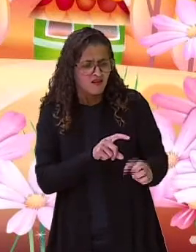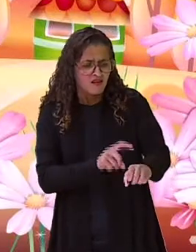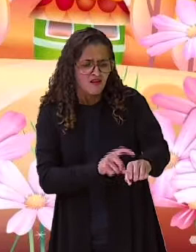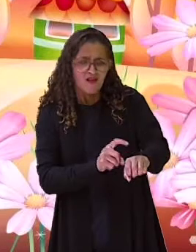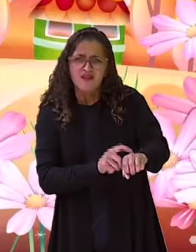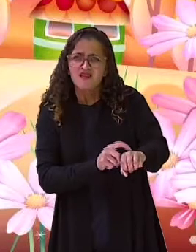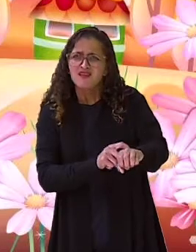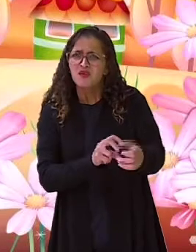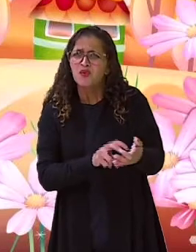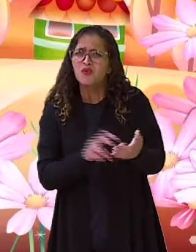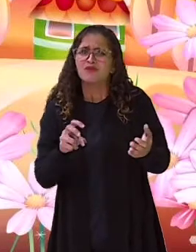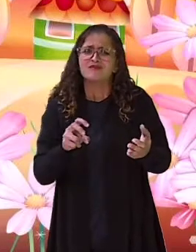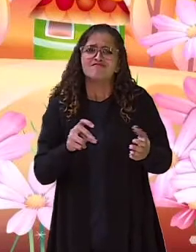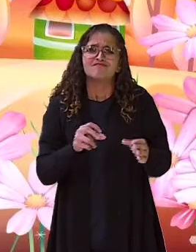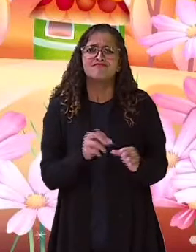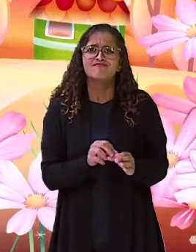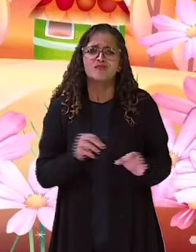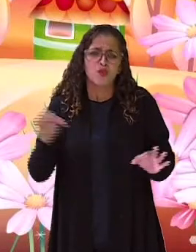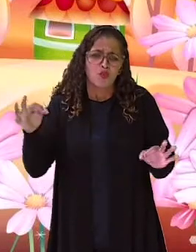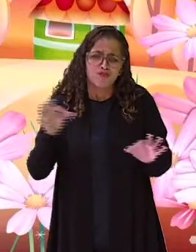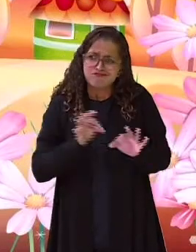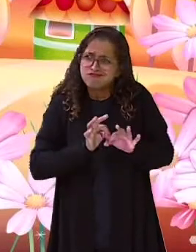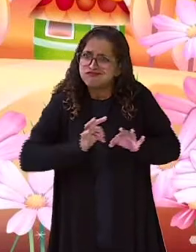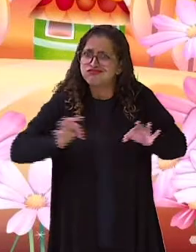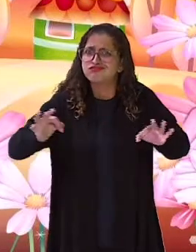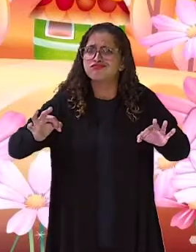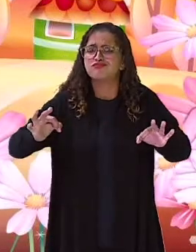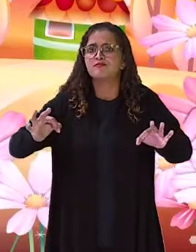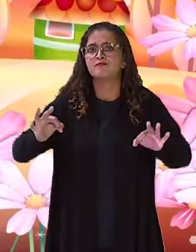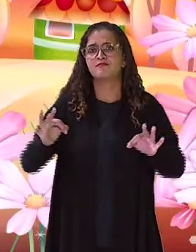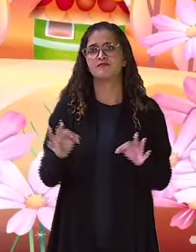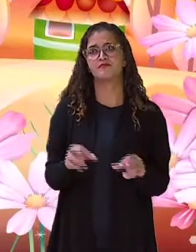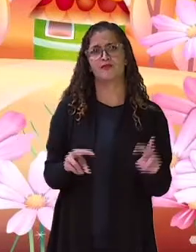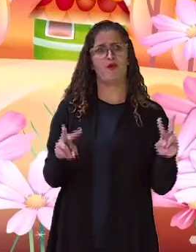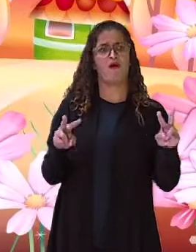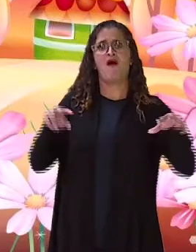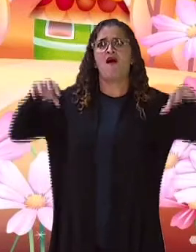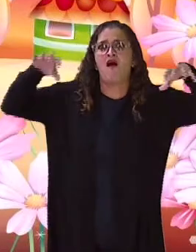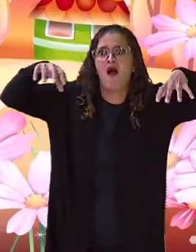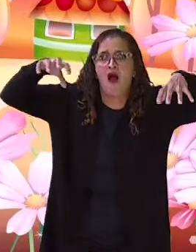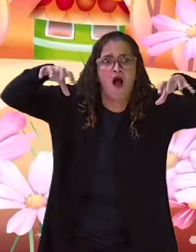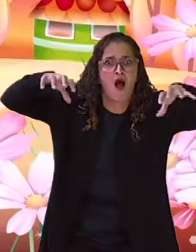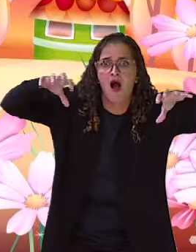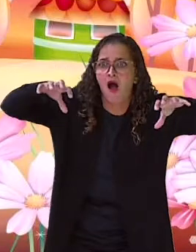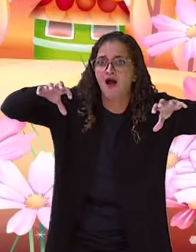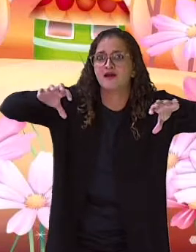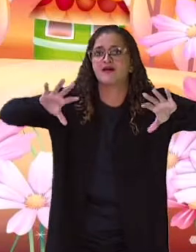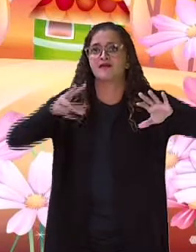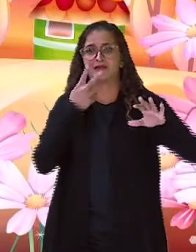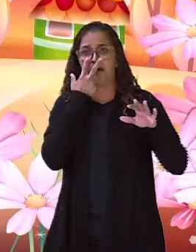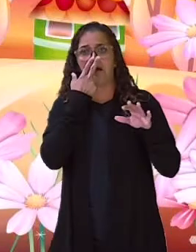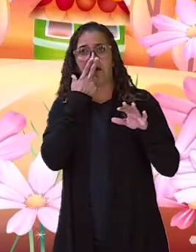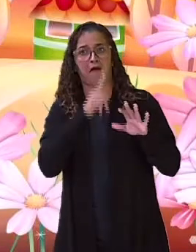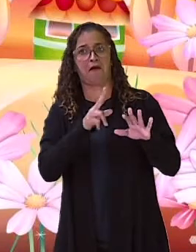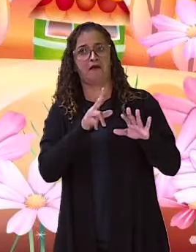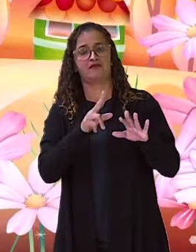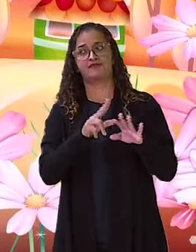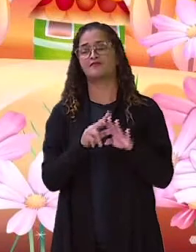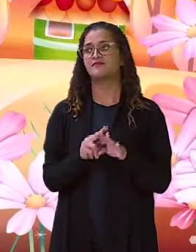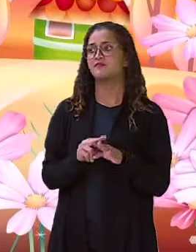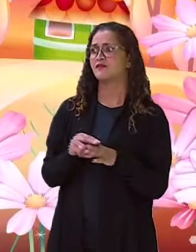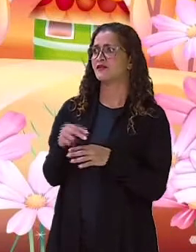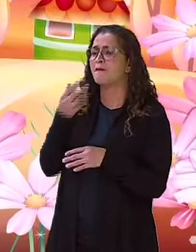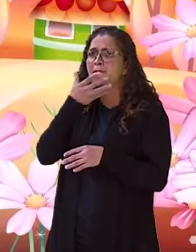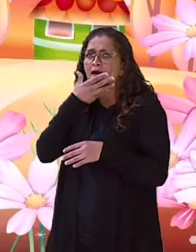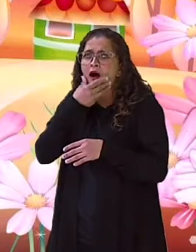Naquele fim de mundo. Só se fosse duas assombrações. Com medo e sem saber o